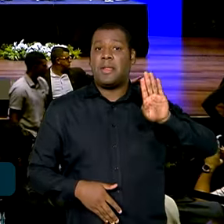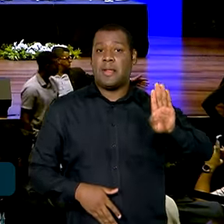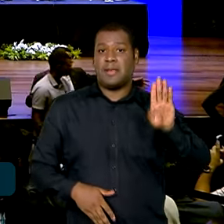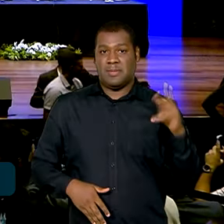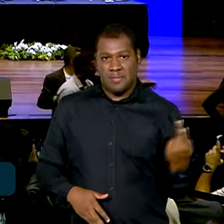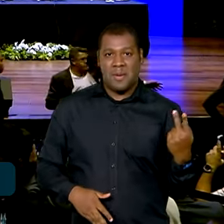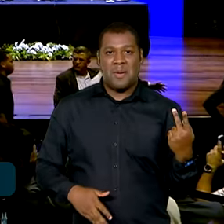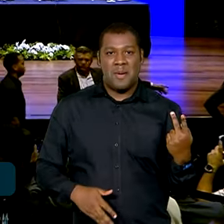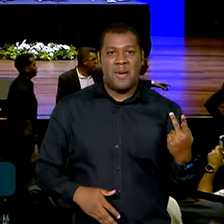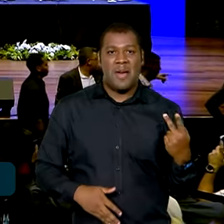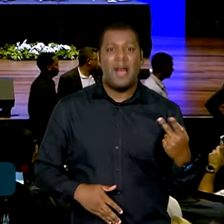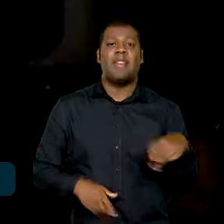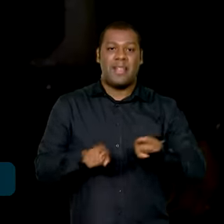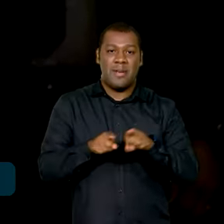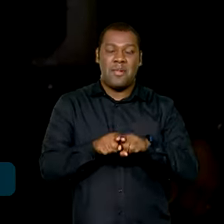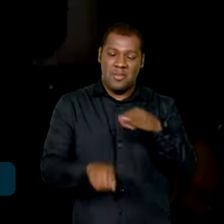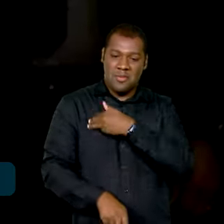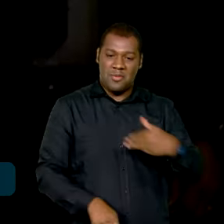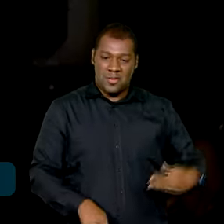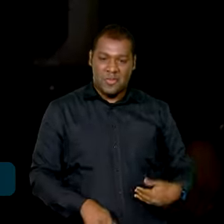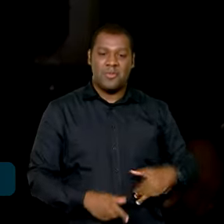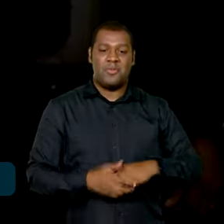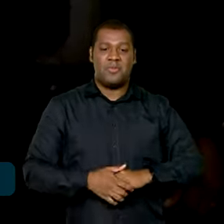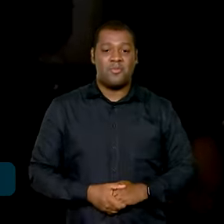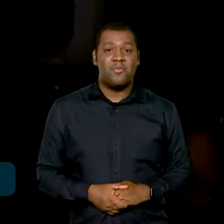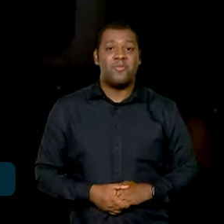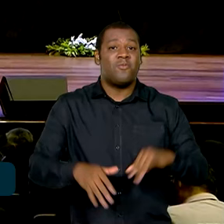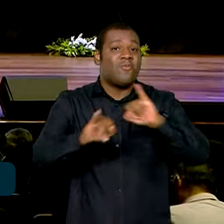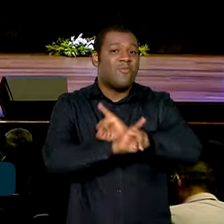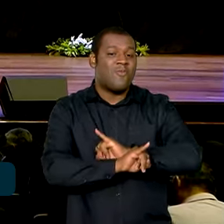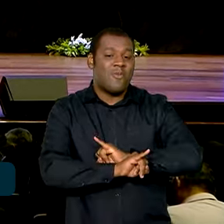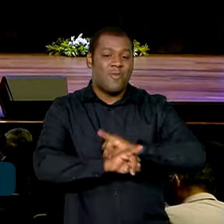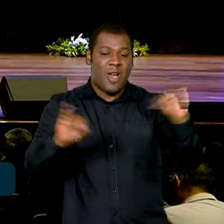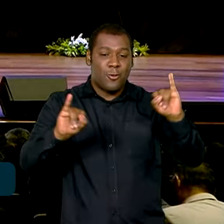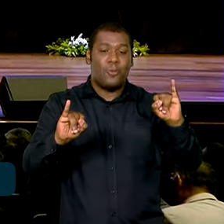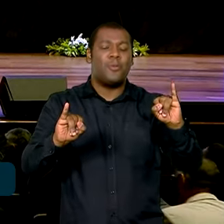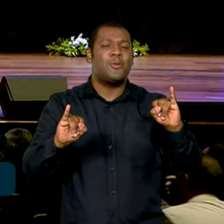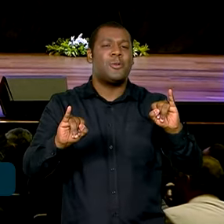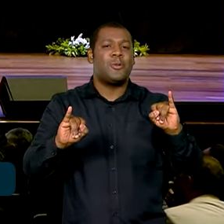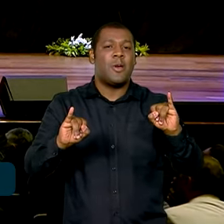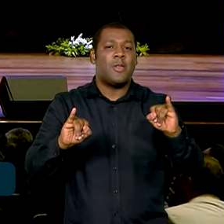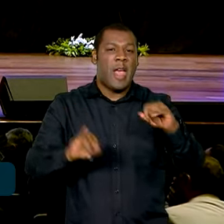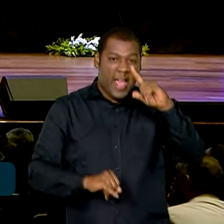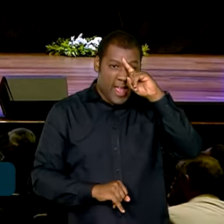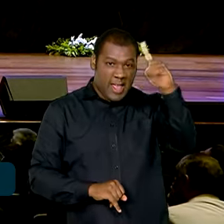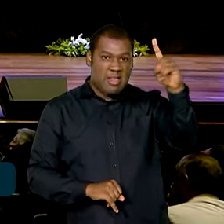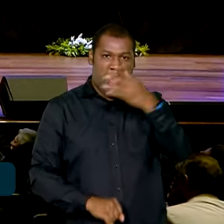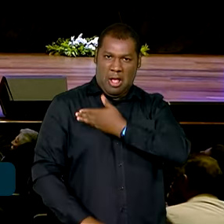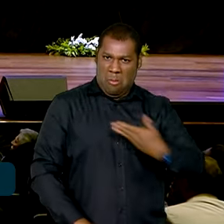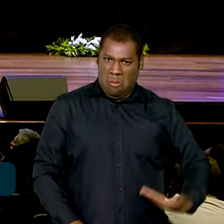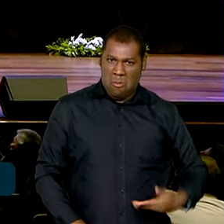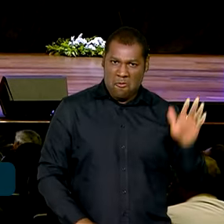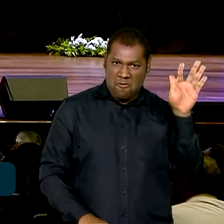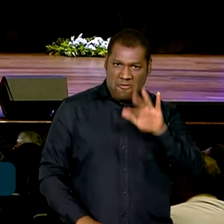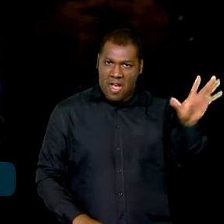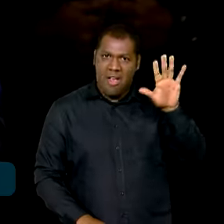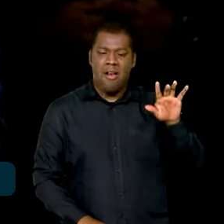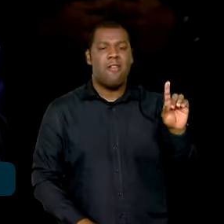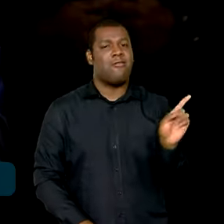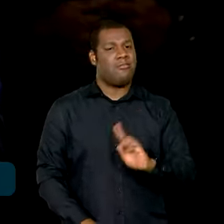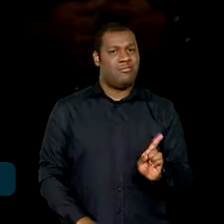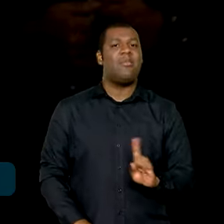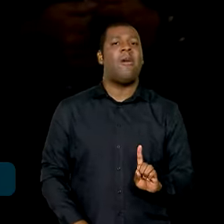presidente Lula e ministros. O que a gente vai anunciar não é um pensamento do governo federal, é o